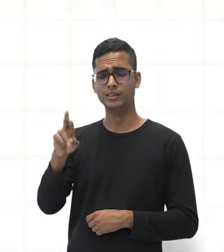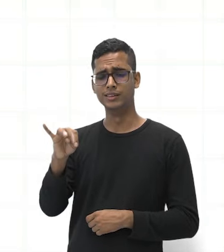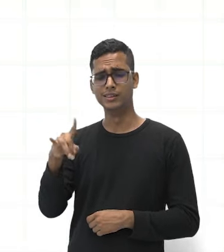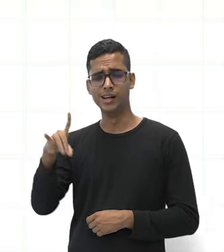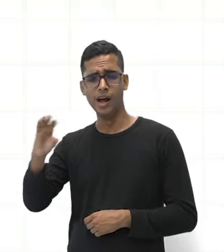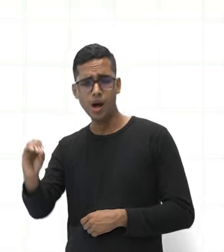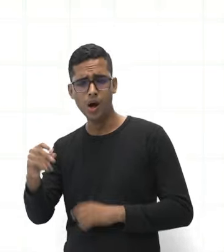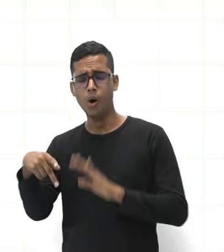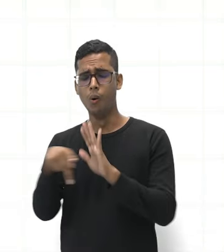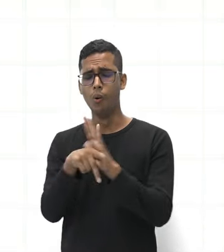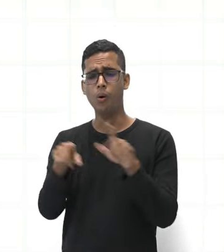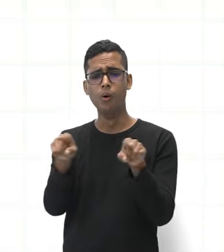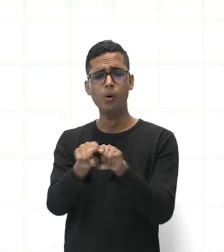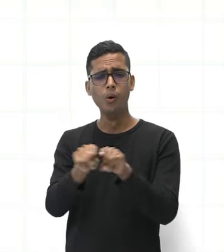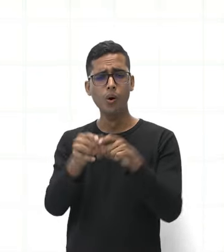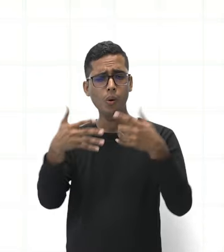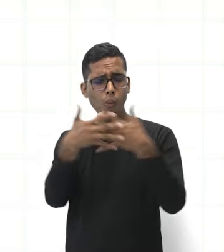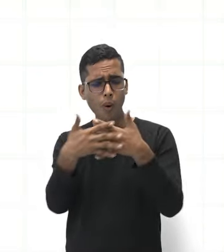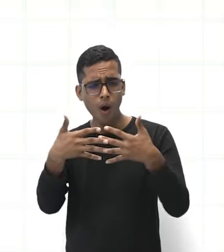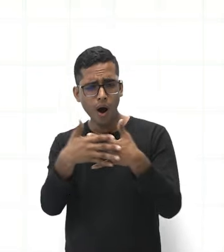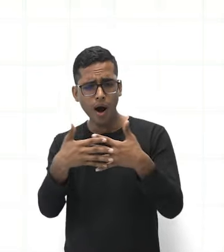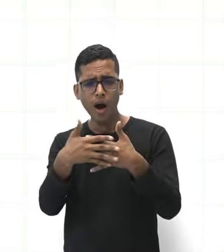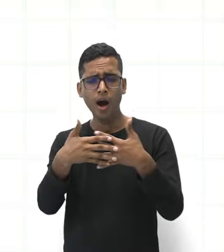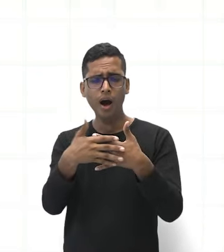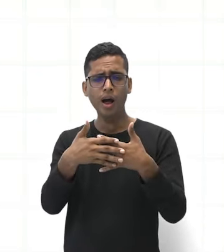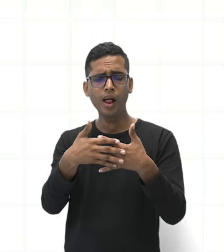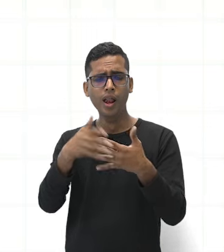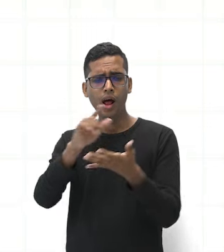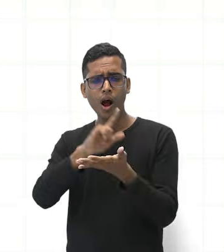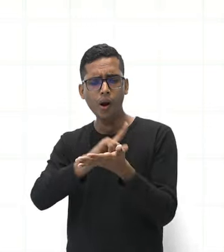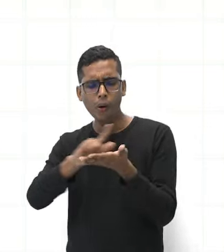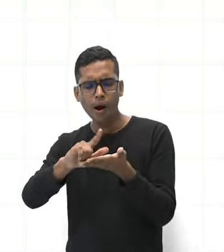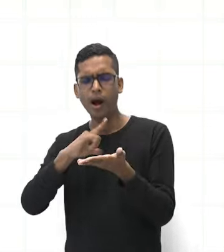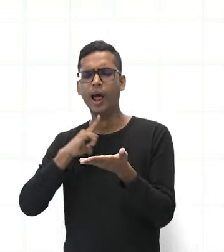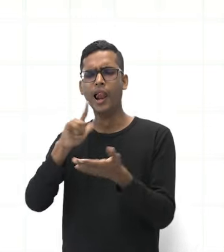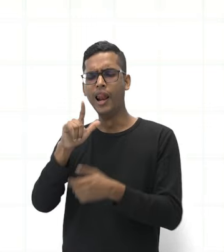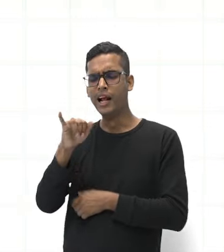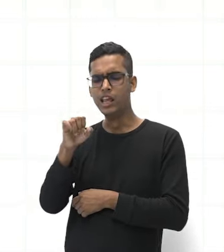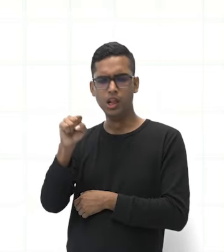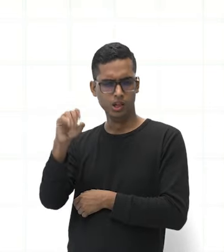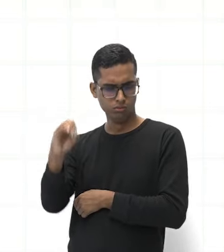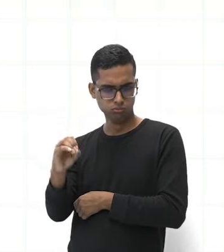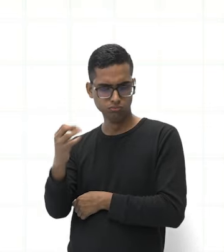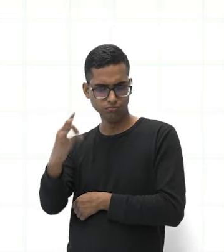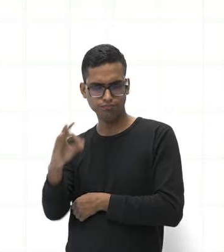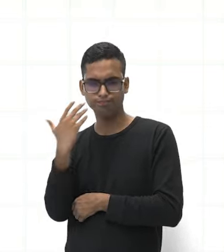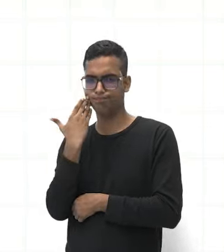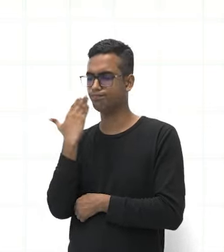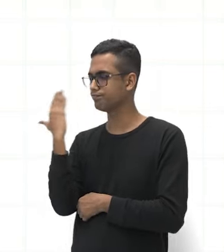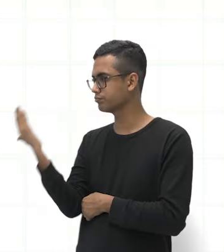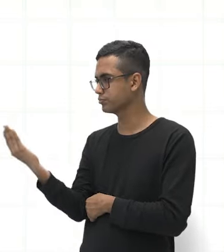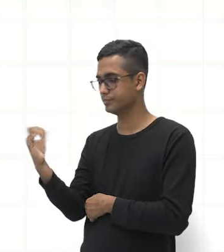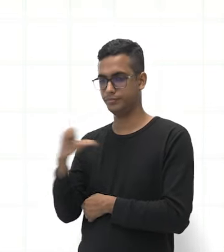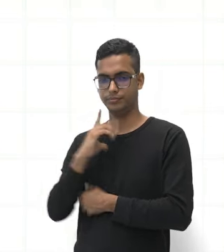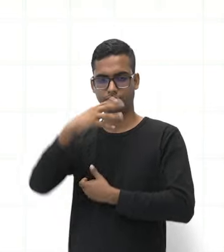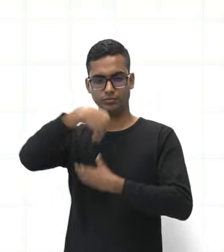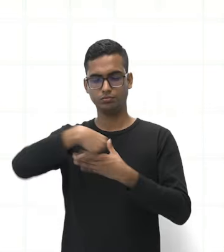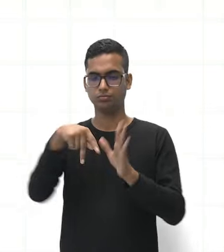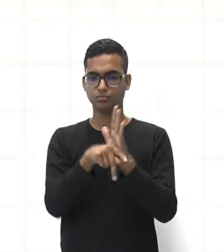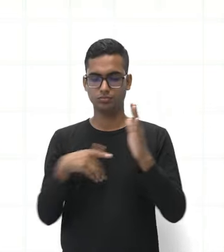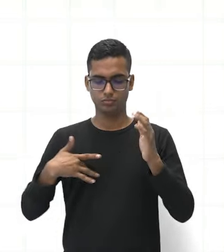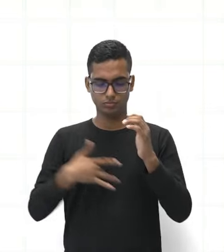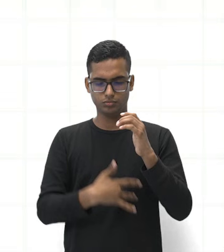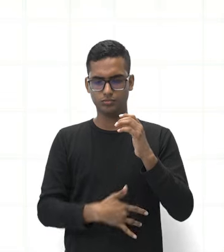Então, o tecido muscular não estriado nós iremos encontrar aonde? Nos nossos órgãos